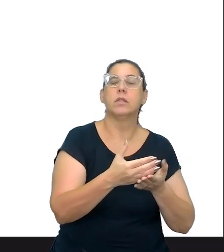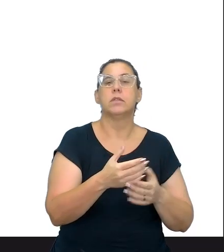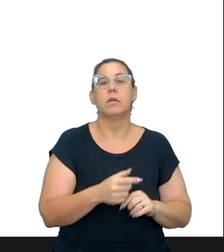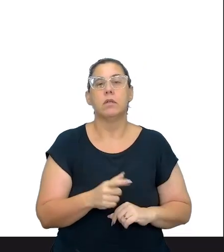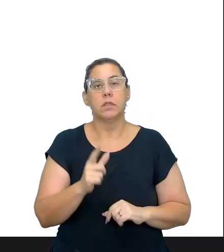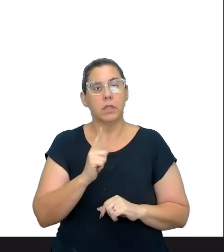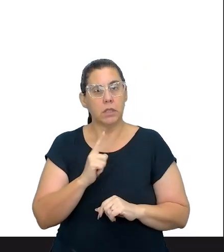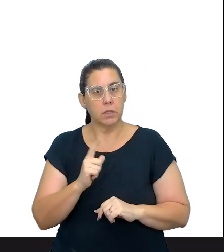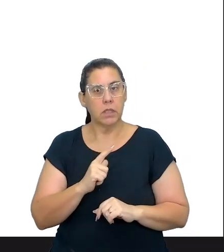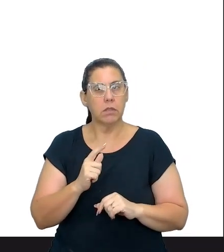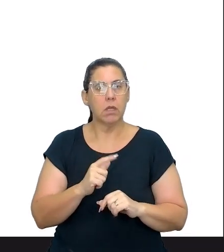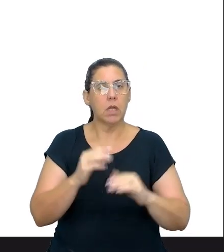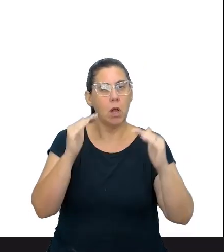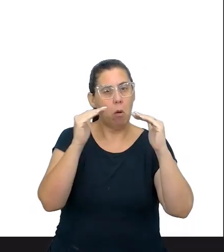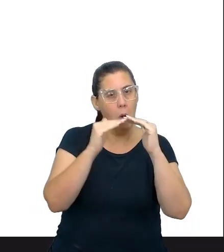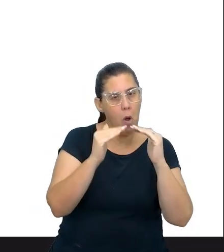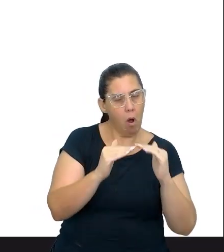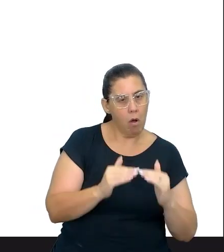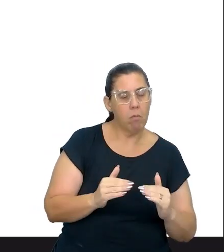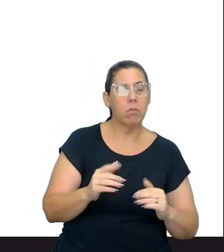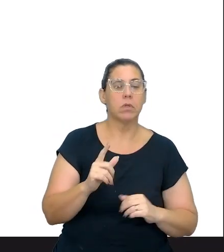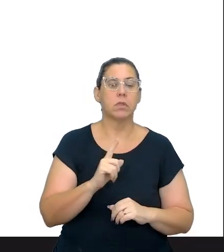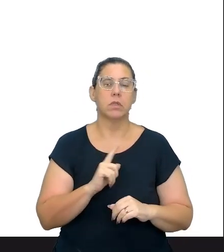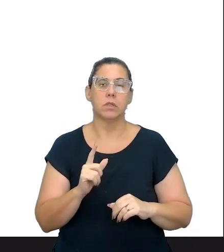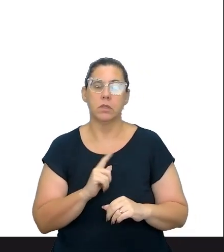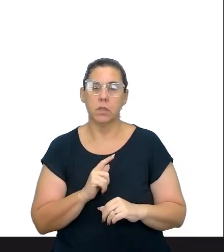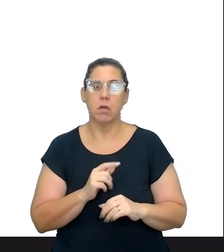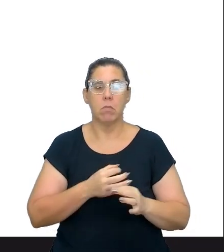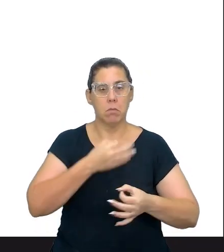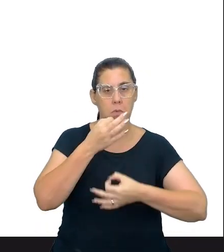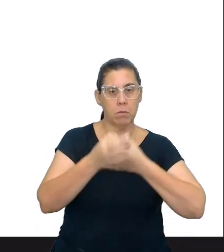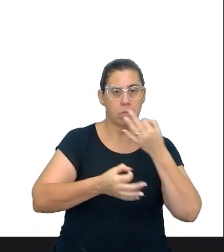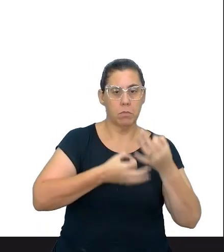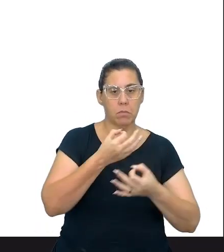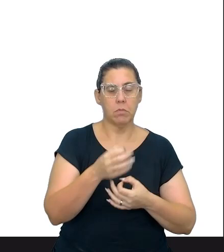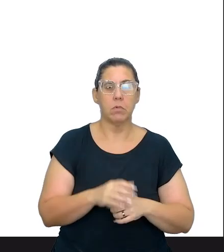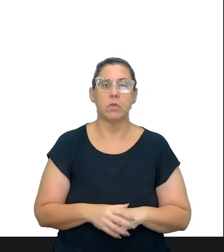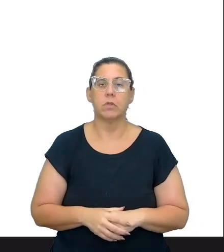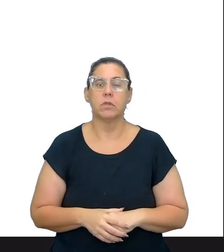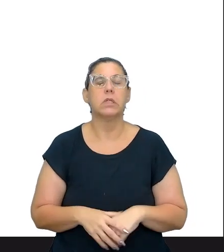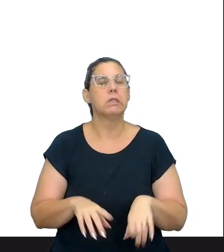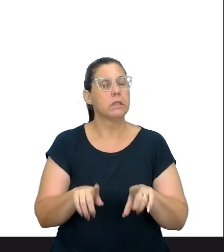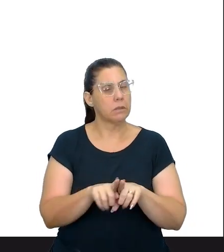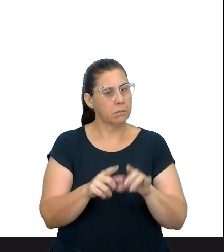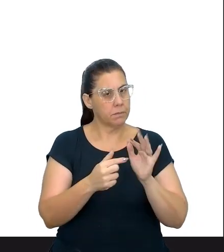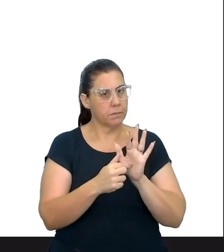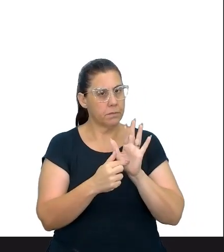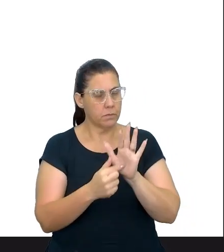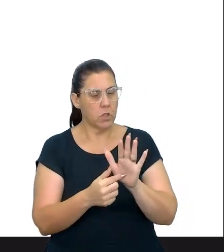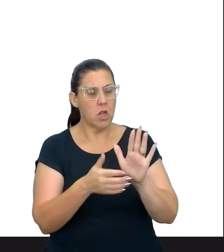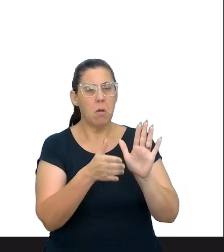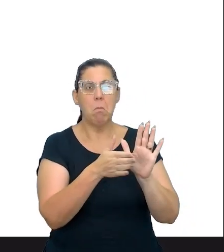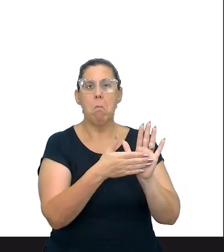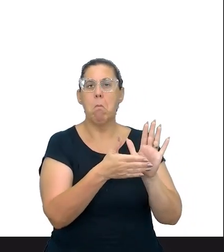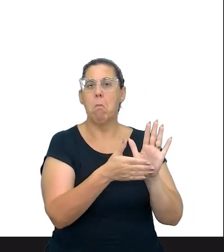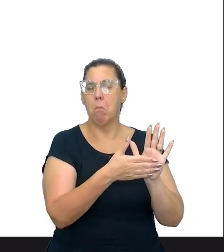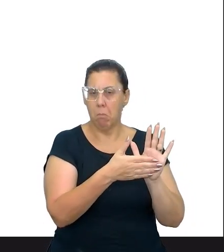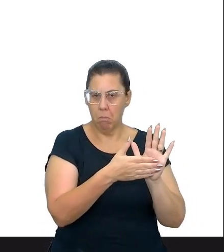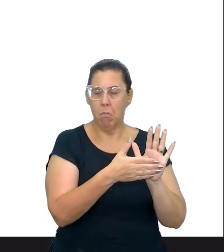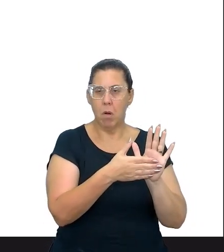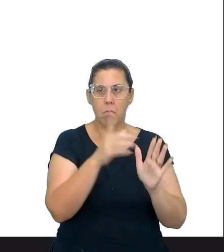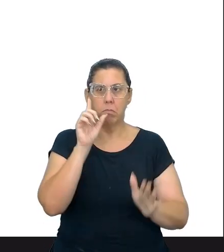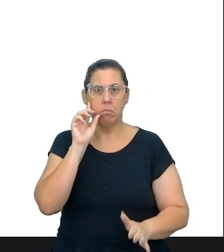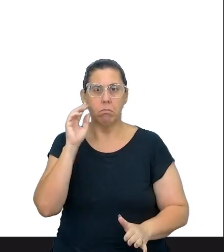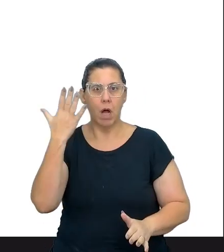contextualizar, né? Aquela parte da argumentação, ele também tem que apresentar uma proposta de